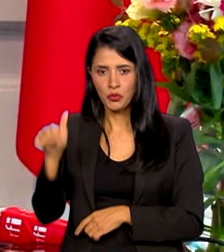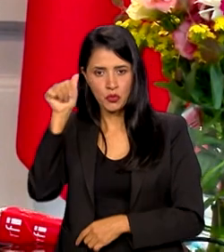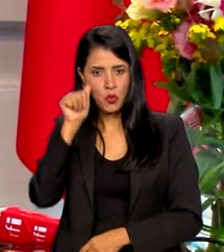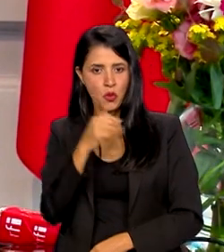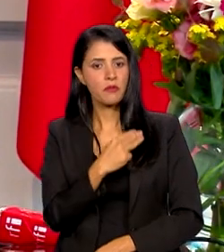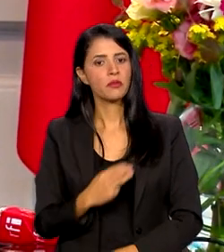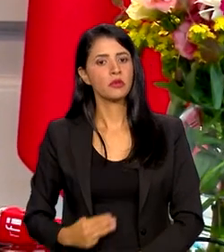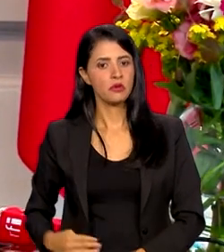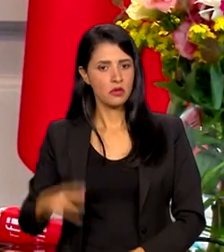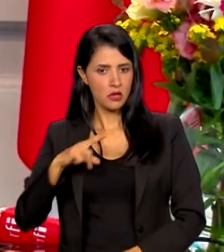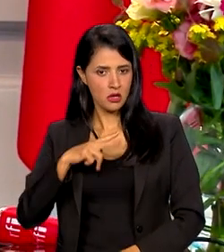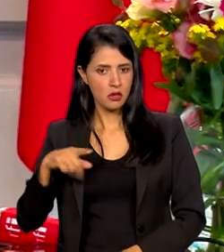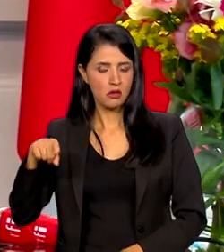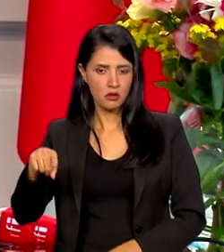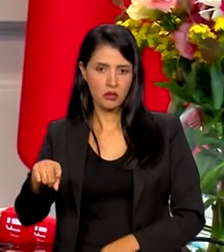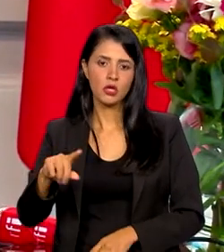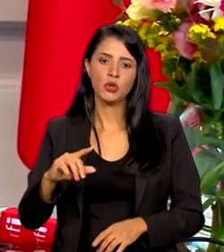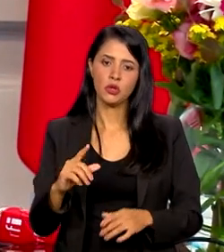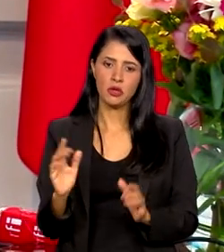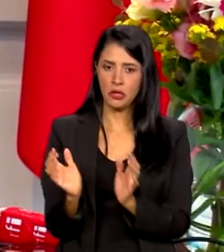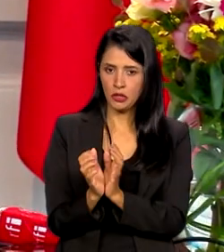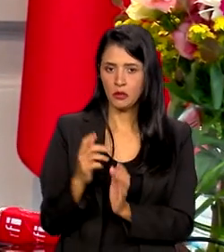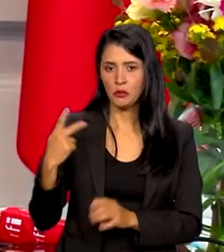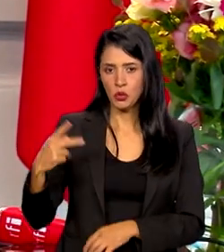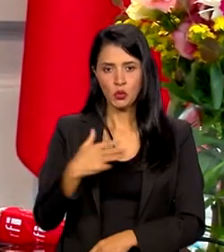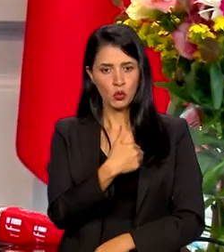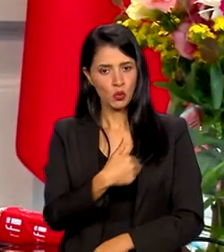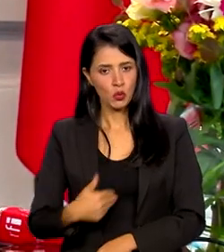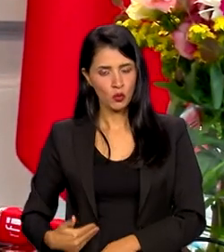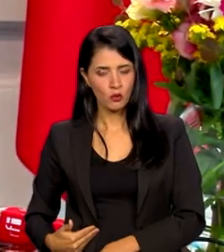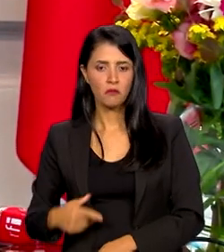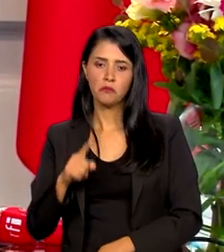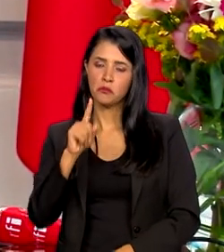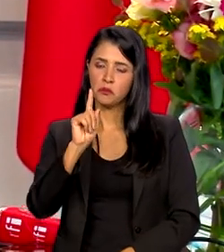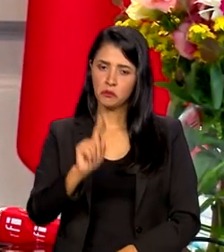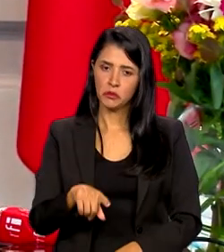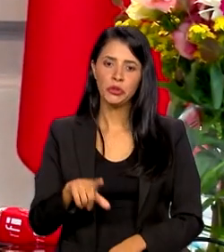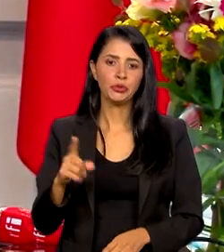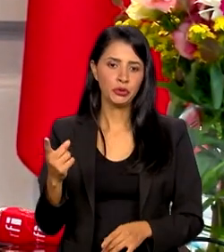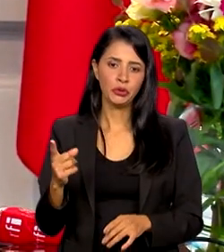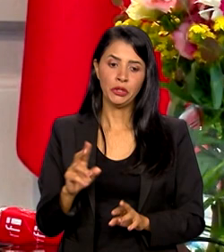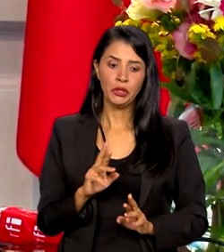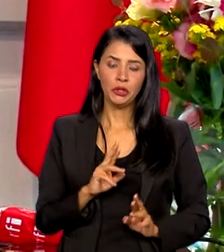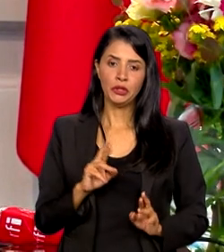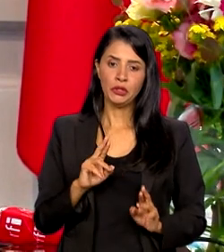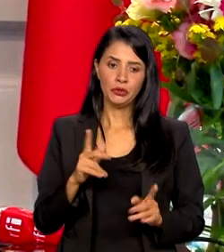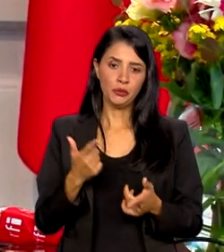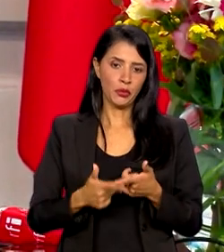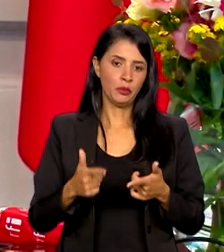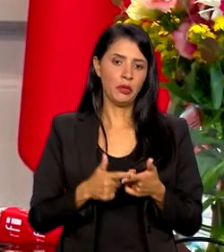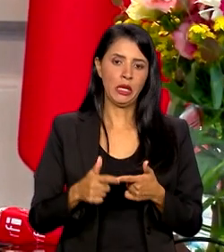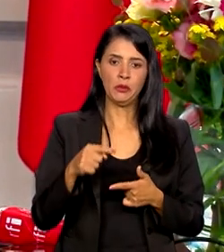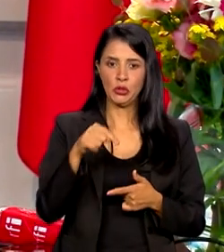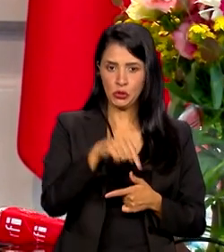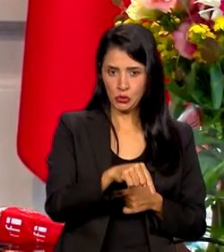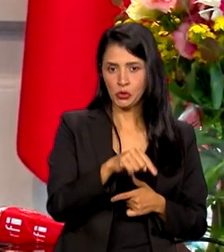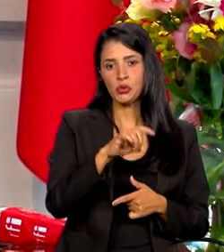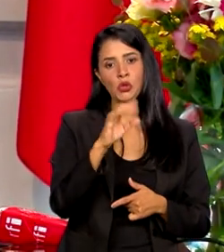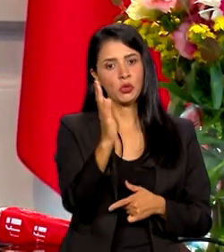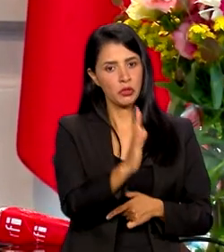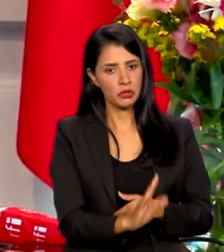e com a equipe do governo. Isso tem sido um fenômeno não só no Brasil, mas mundial.